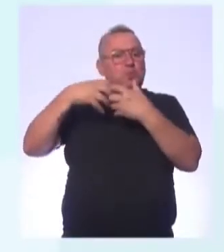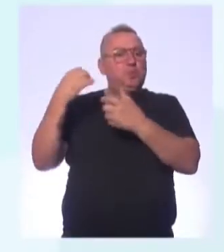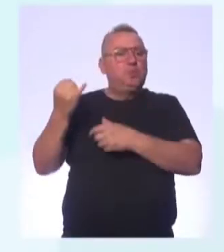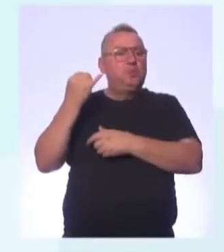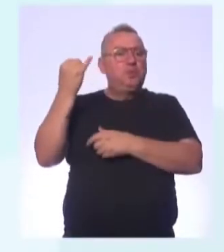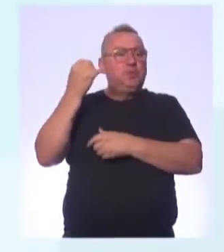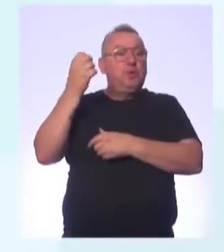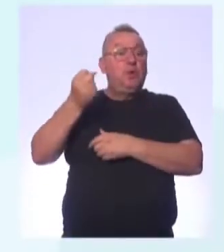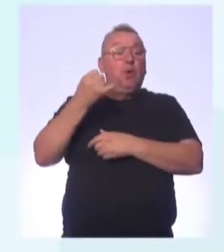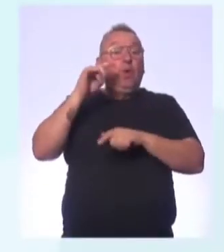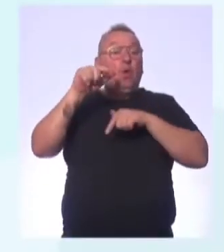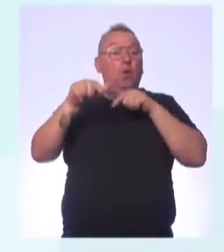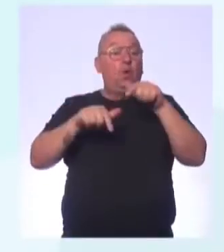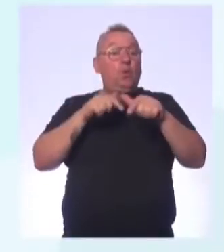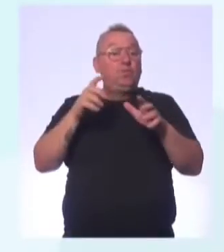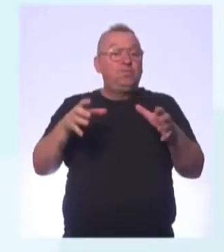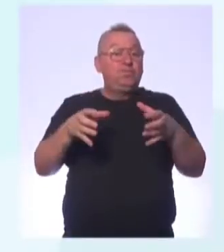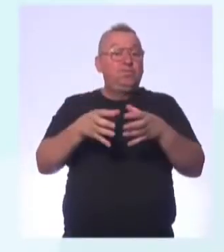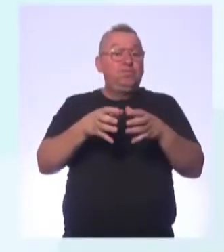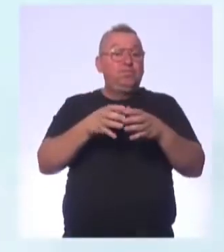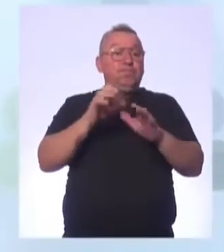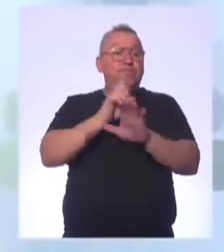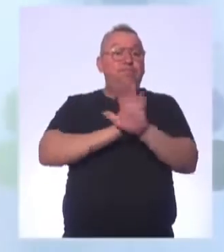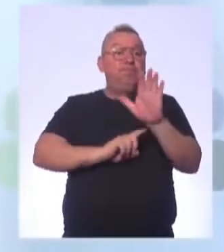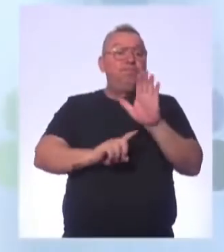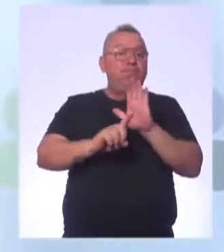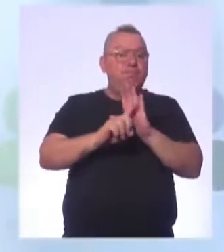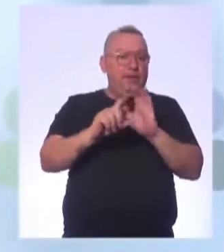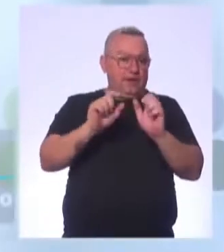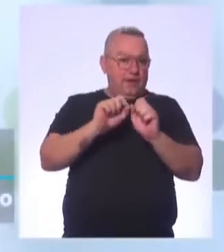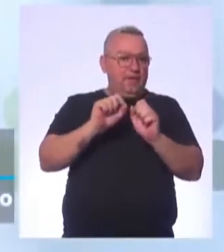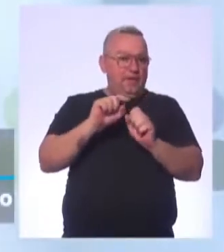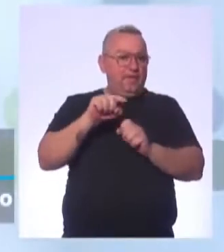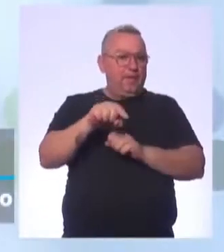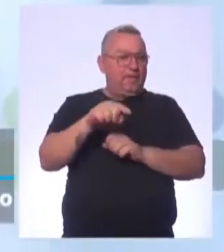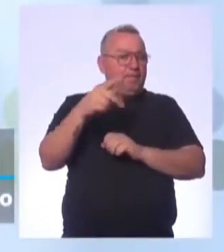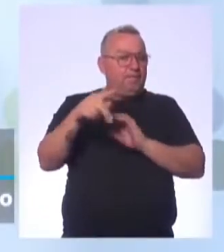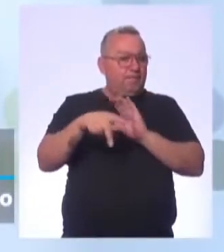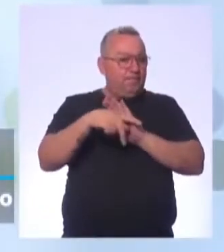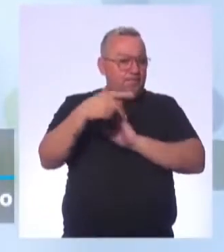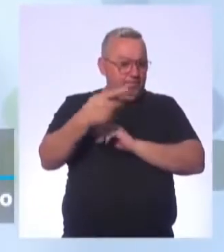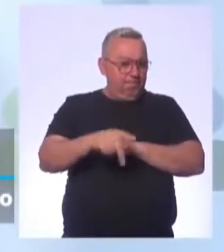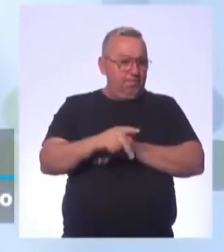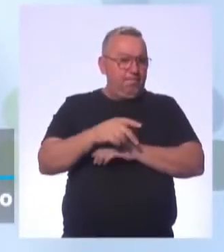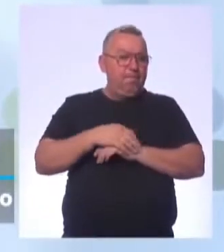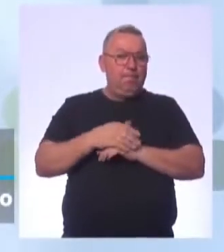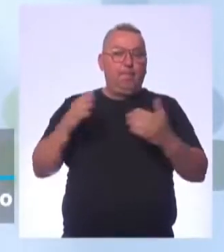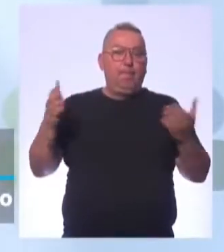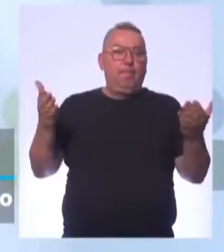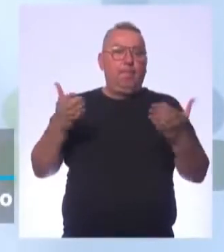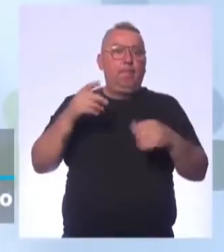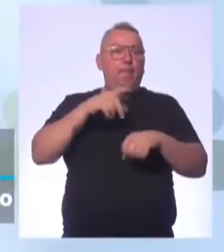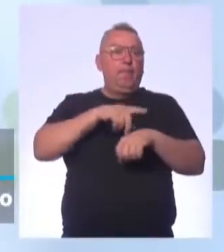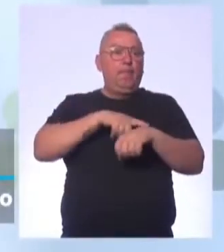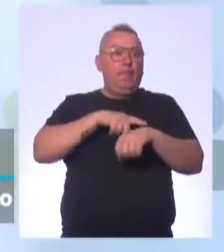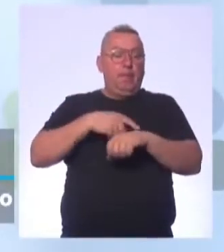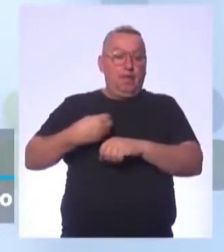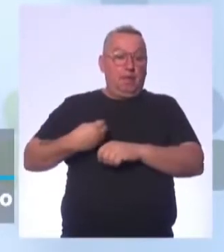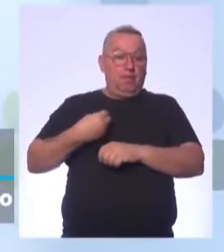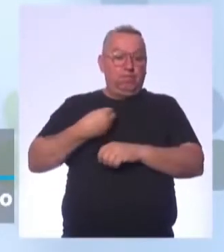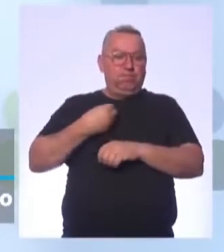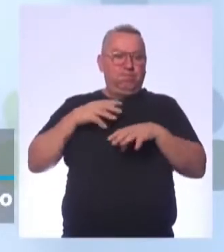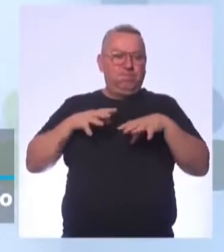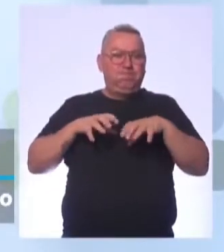valorização quanto ao trabalho coletivo e o protagonismo exercido neles. Nesse momento que estamos, né, vivenciando a pandemia,